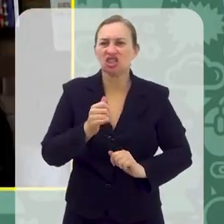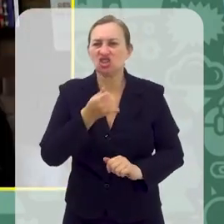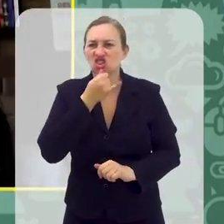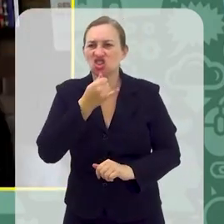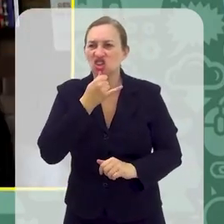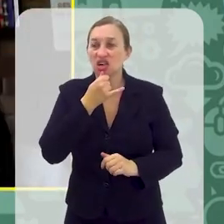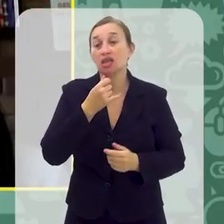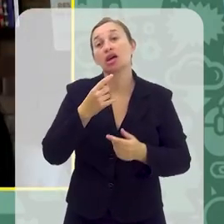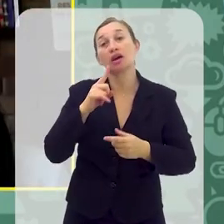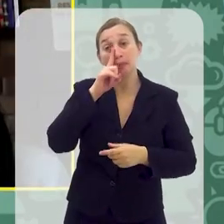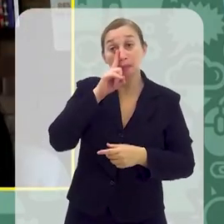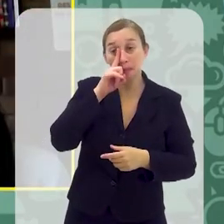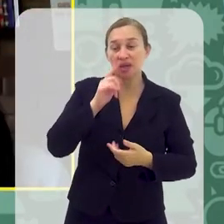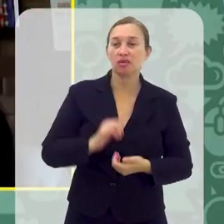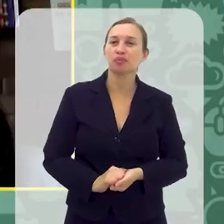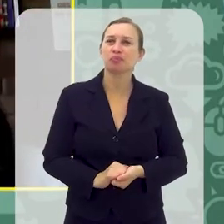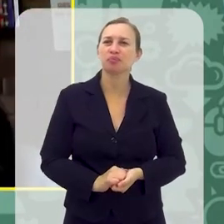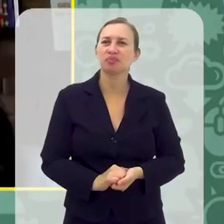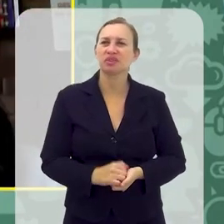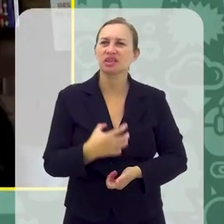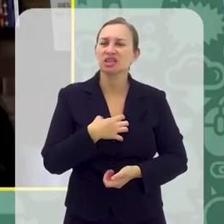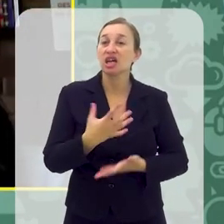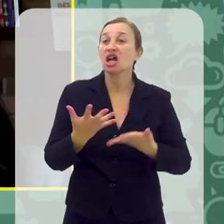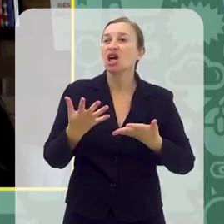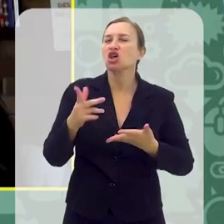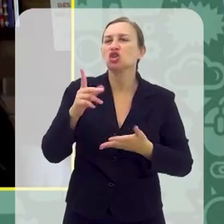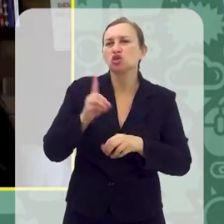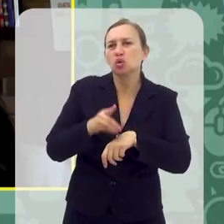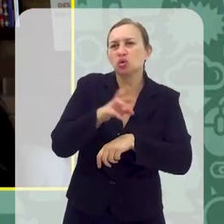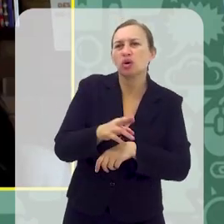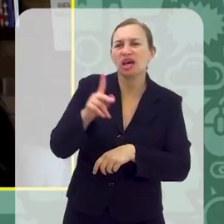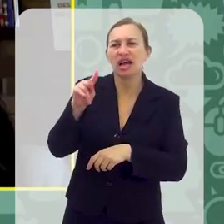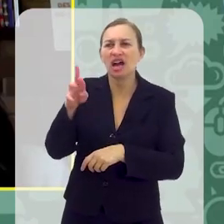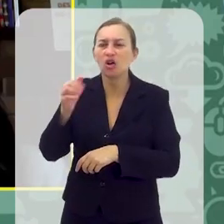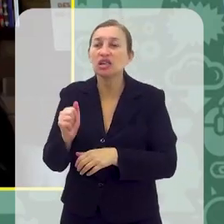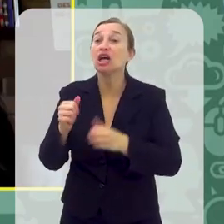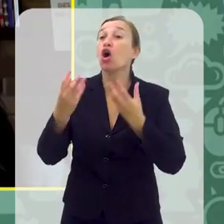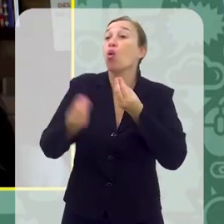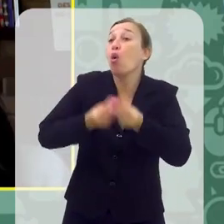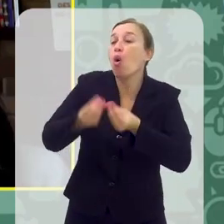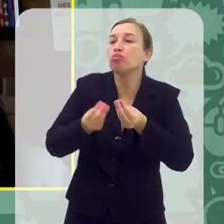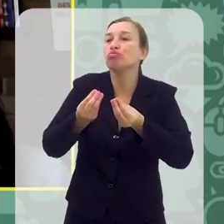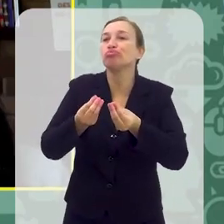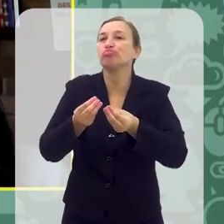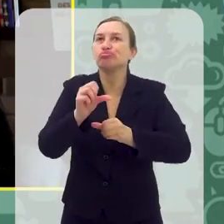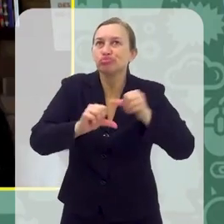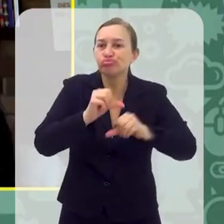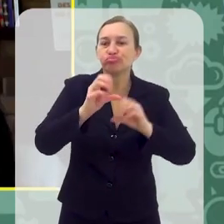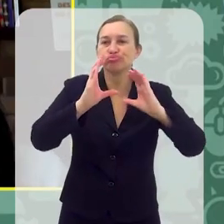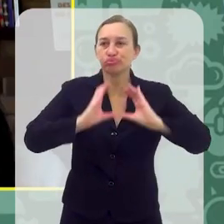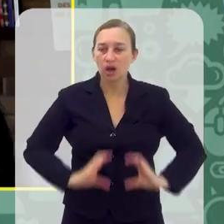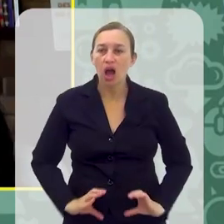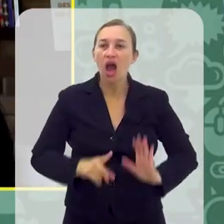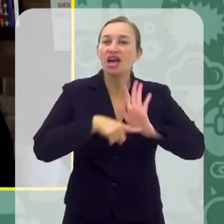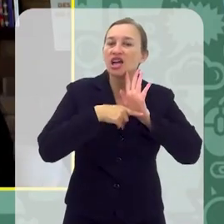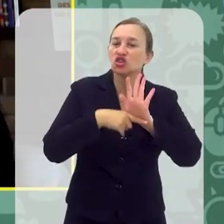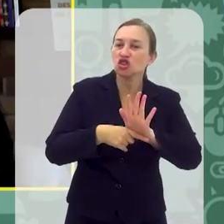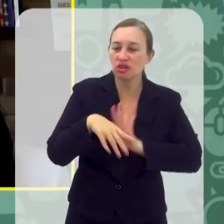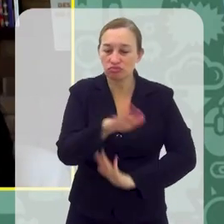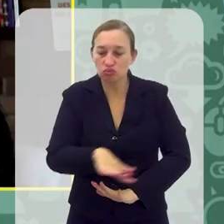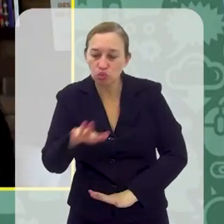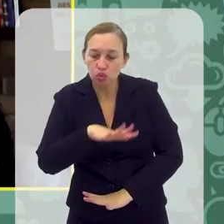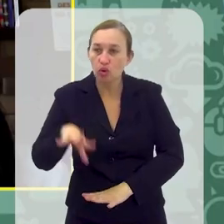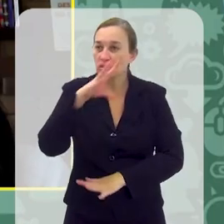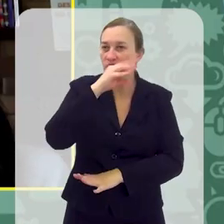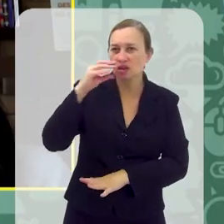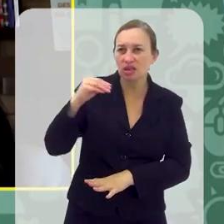risco. É, doutora Carolina, como que a gente pode mudar esse comportamento, né, e ajudar aí as crianças e os